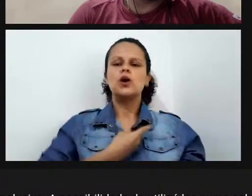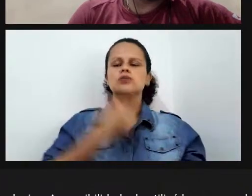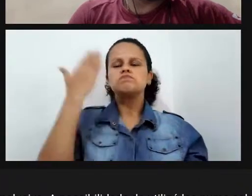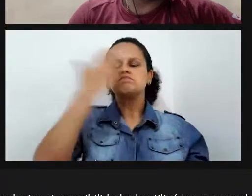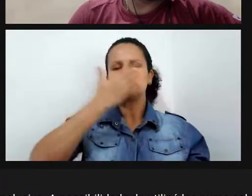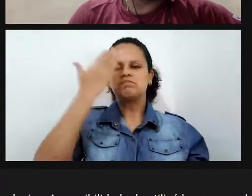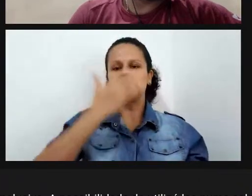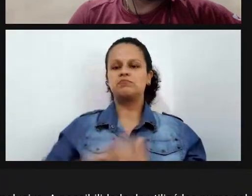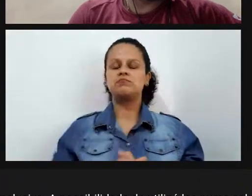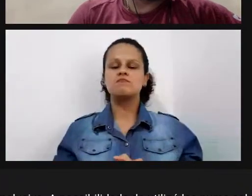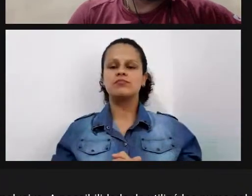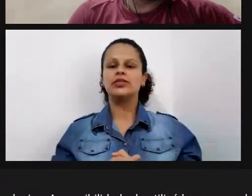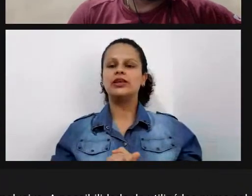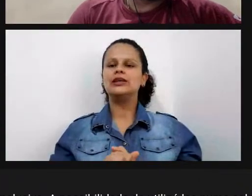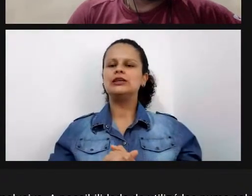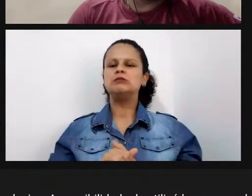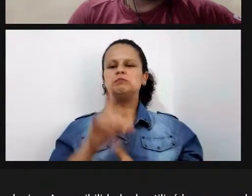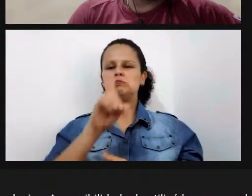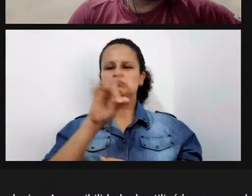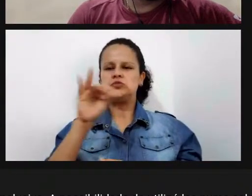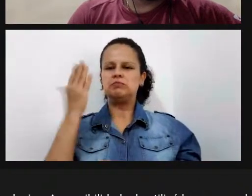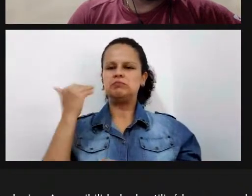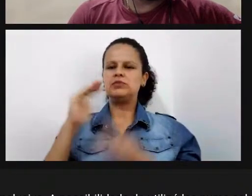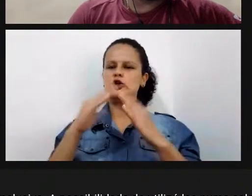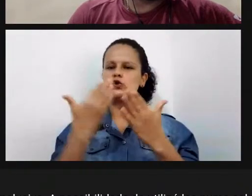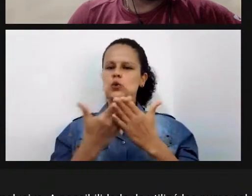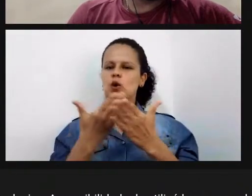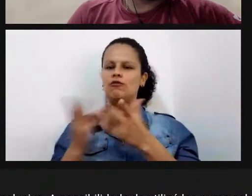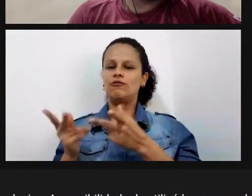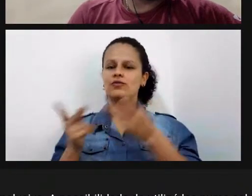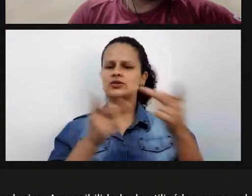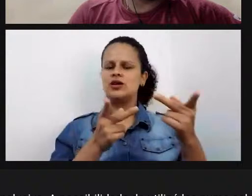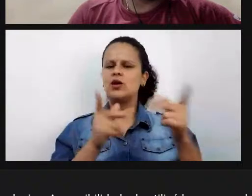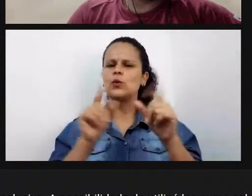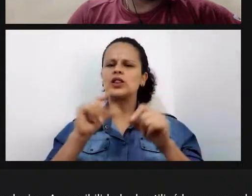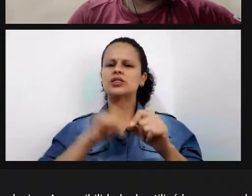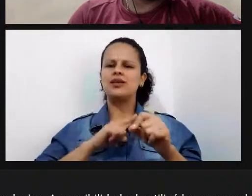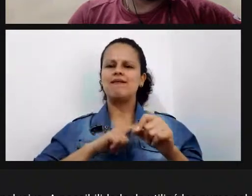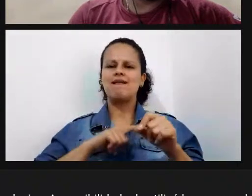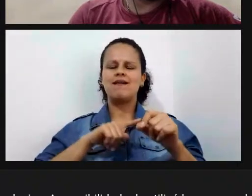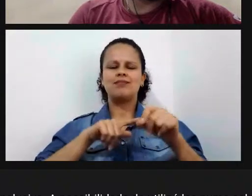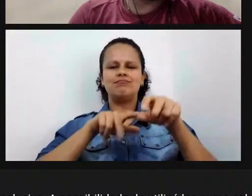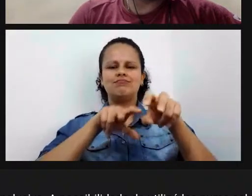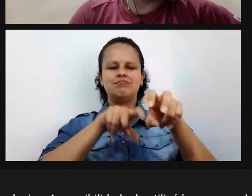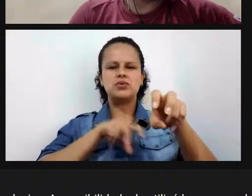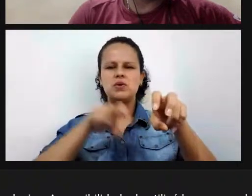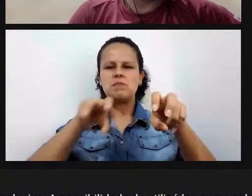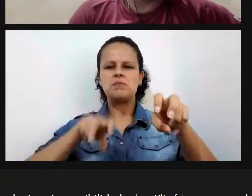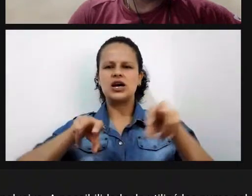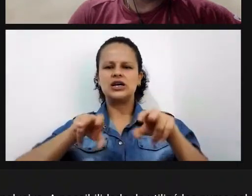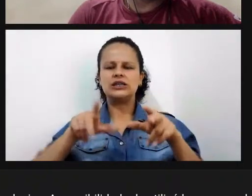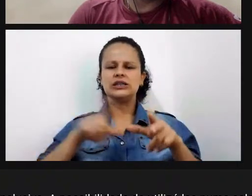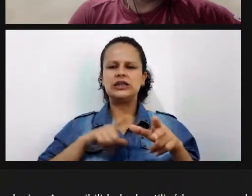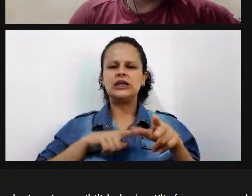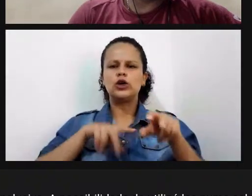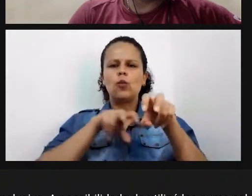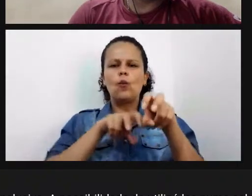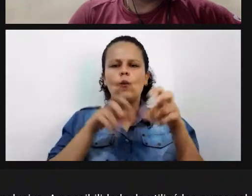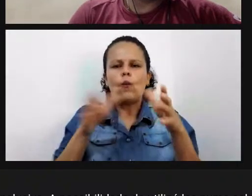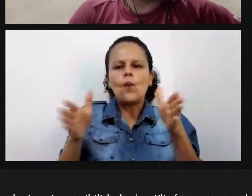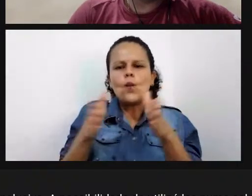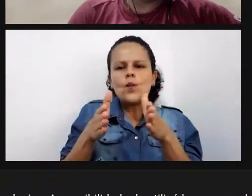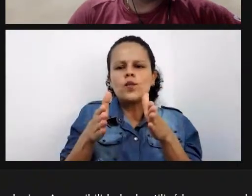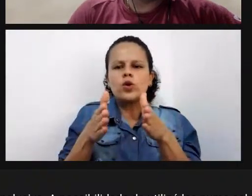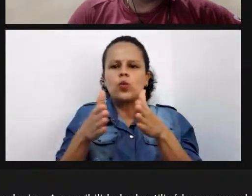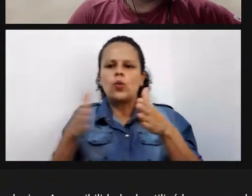escola e a sala de aula tinha cadeiras diferentes né tinha tamanhos diferentes uma maior uma menor uma mais larga mas não